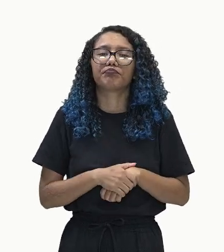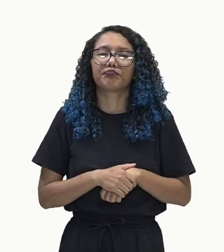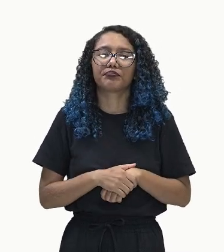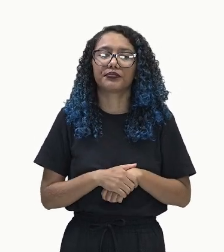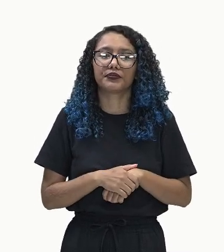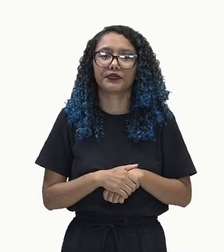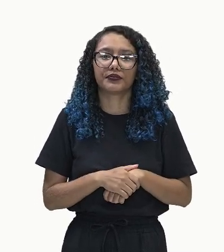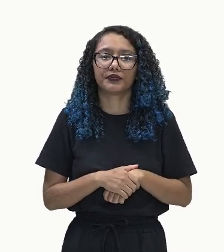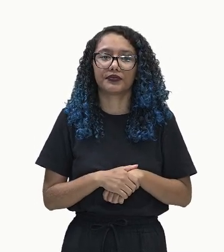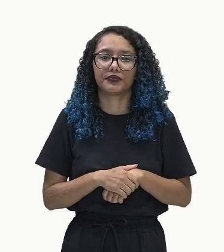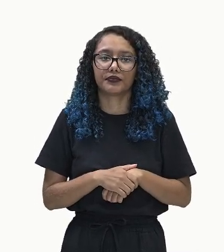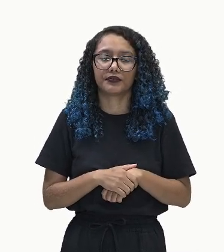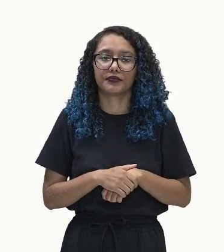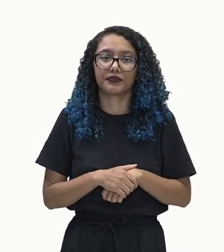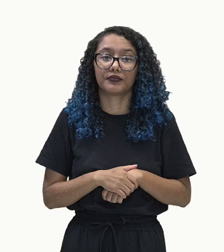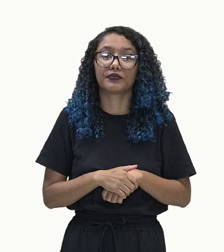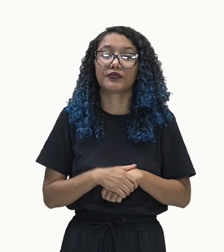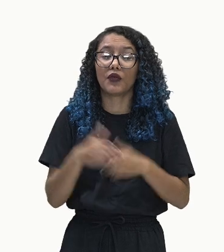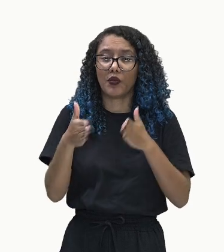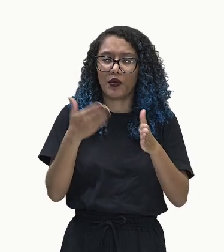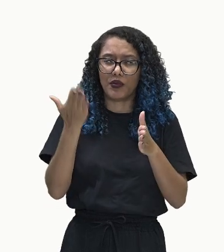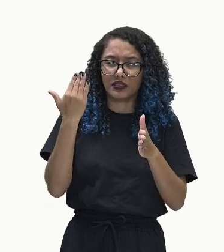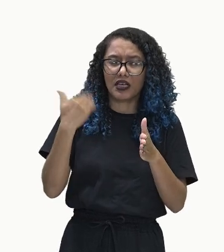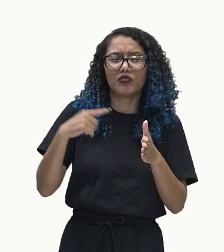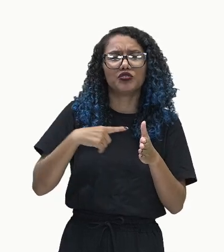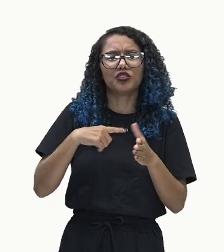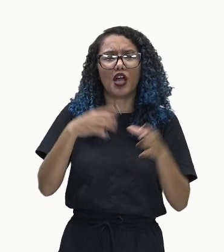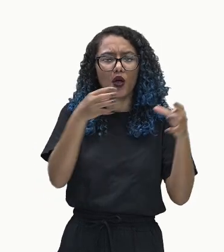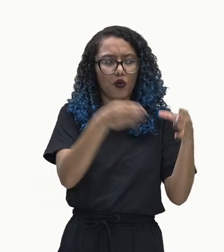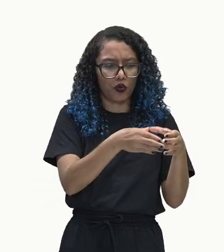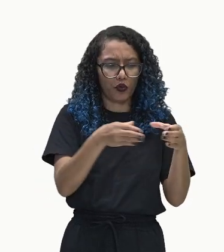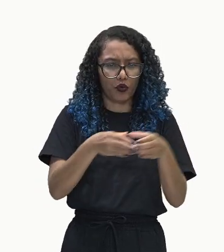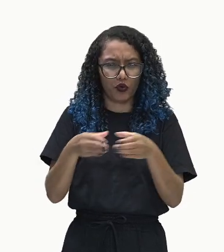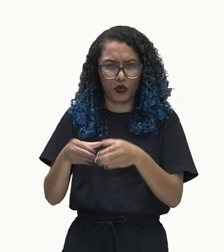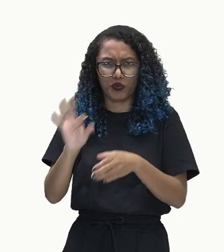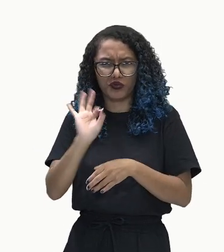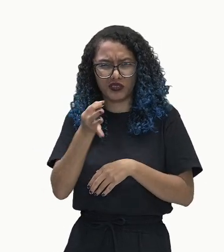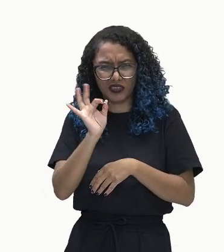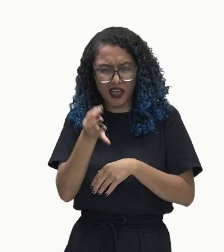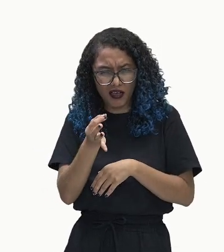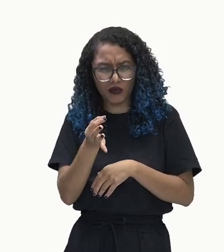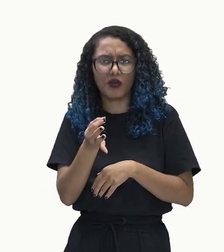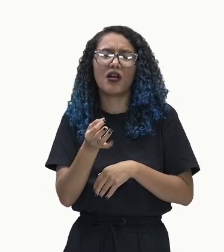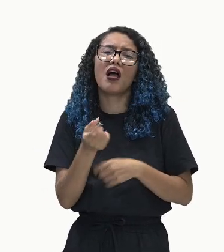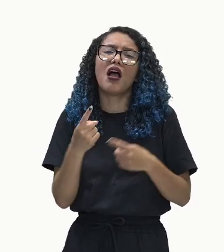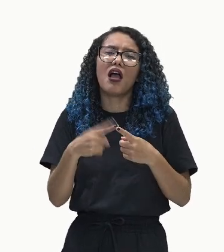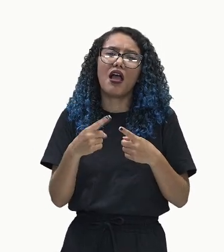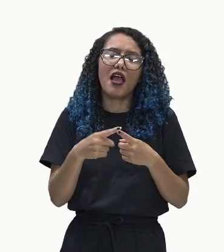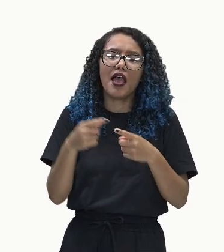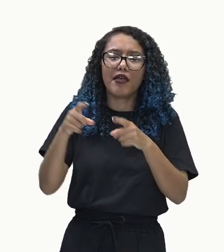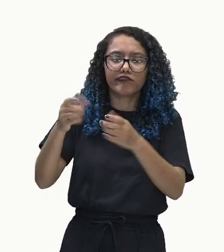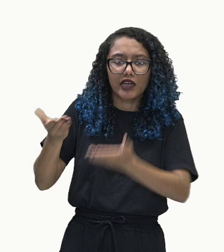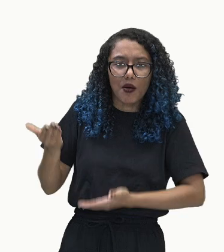a sociedade era dividida em estamentos, né, gente? Claro, nobreza e camponeses. Com o